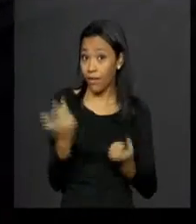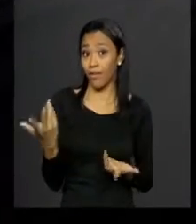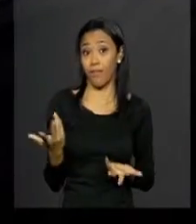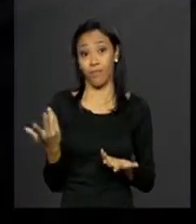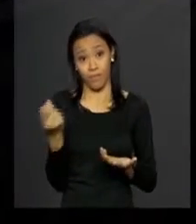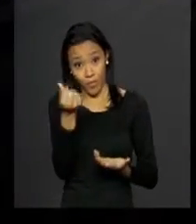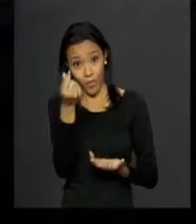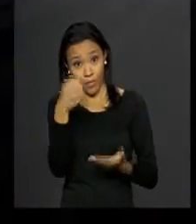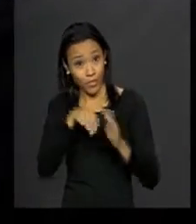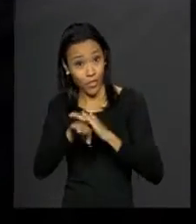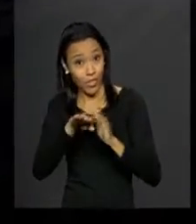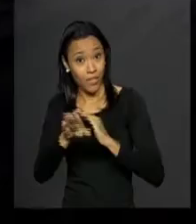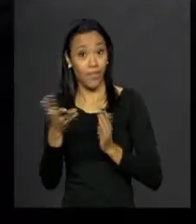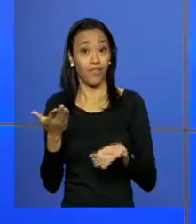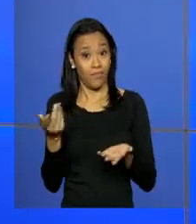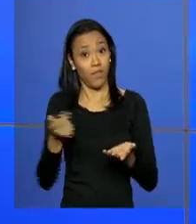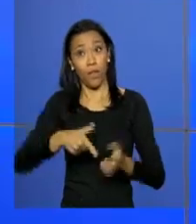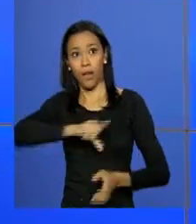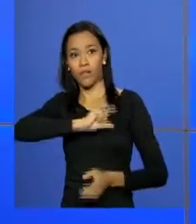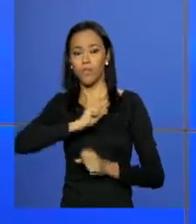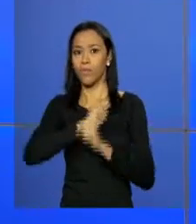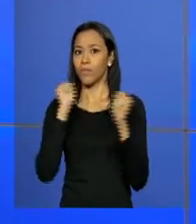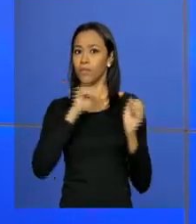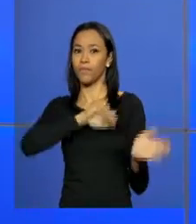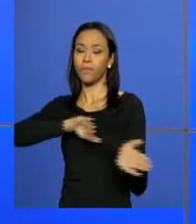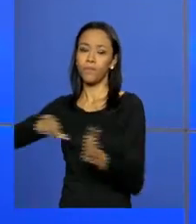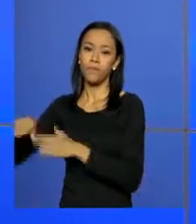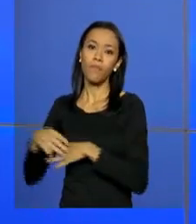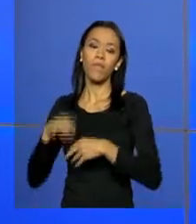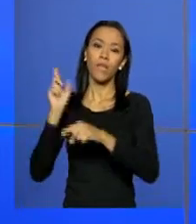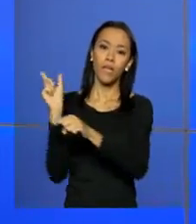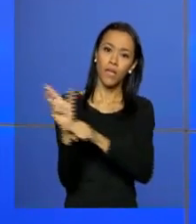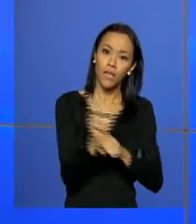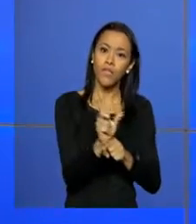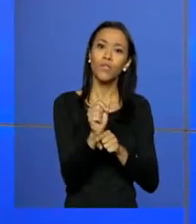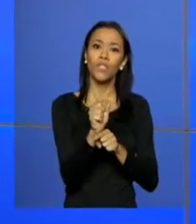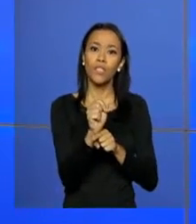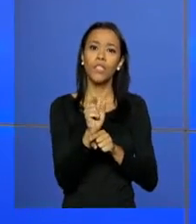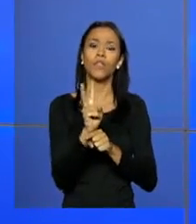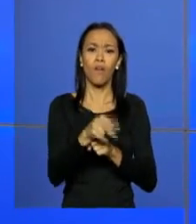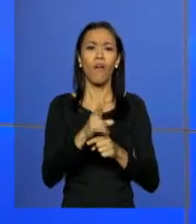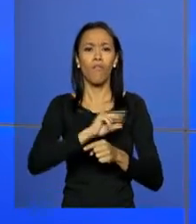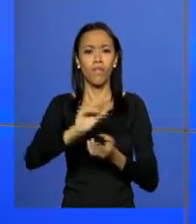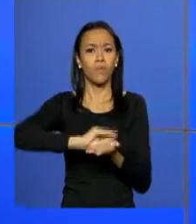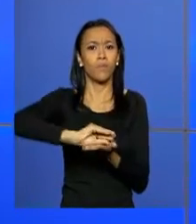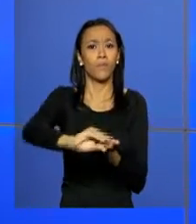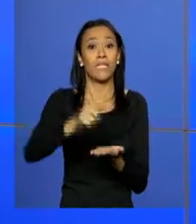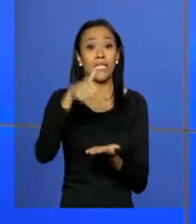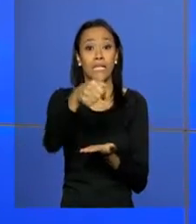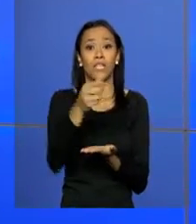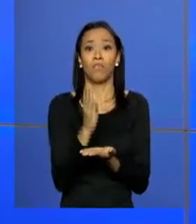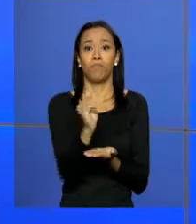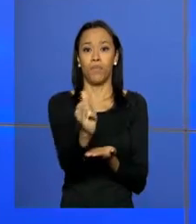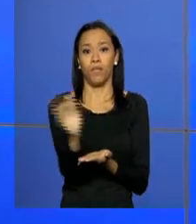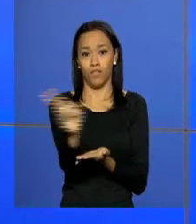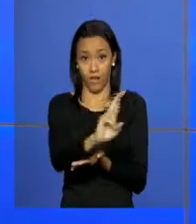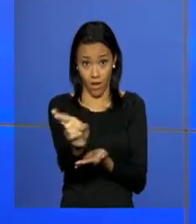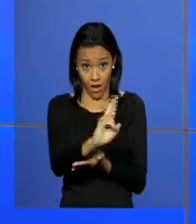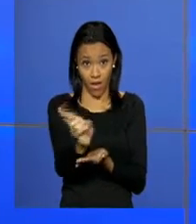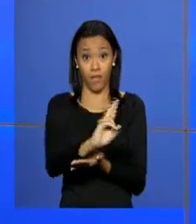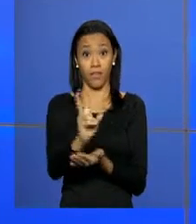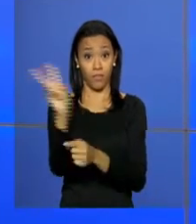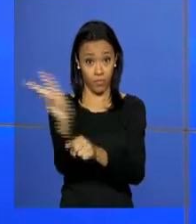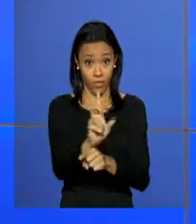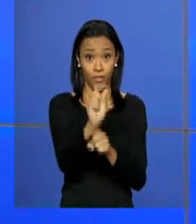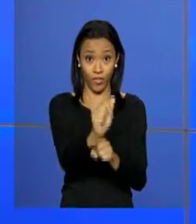dinheiro, coisas que antes era impossível. E para financiar a casa própria, vão ser investidos mais 7 bilhões de reais em